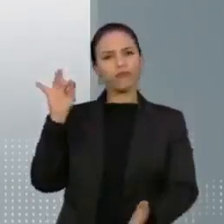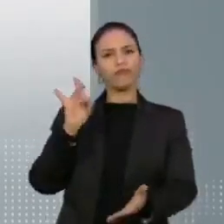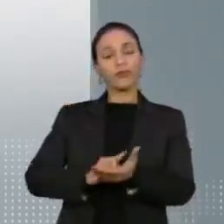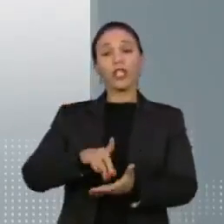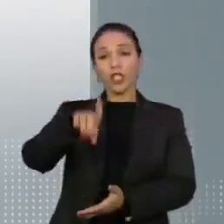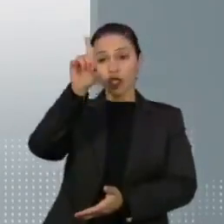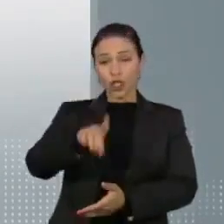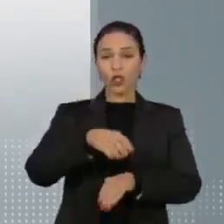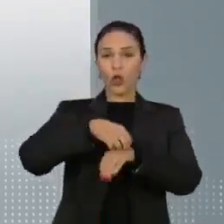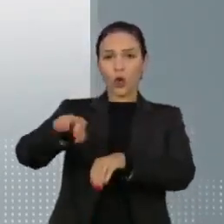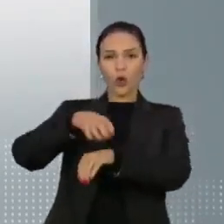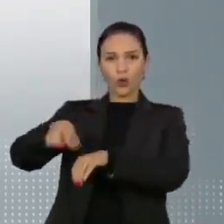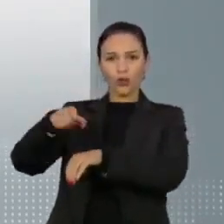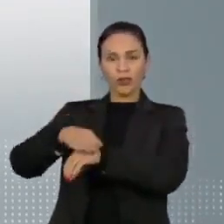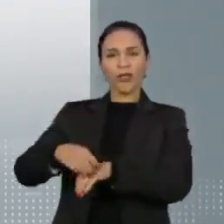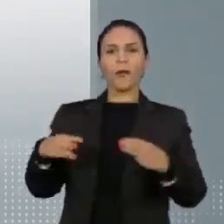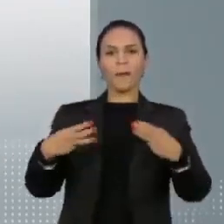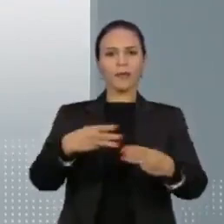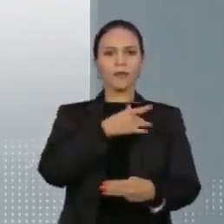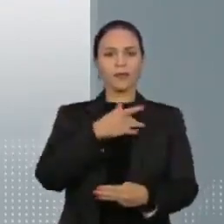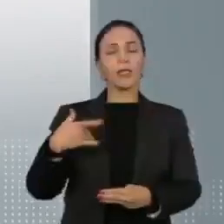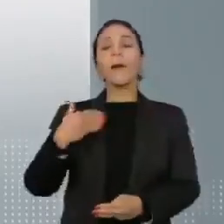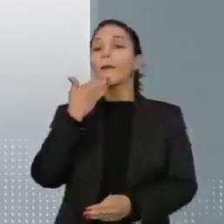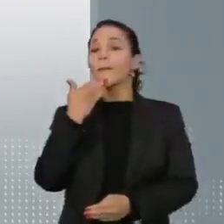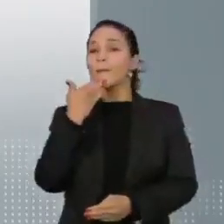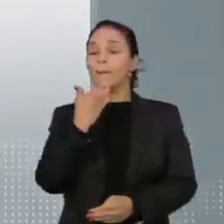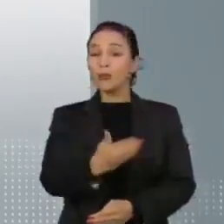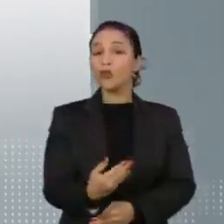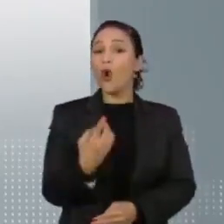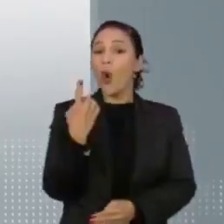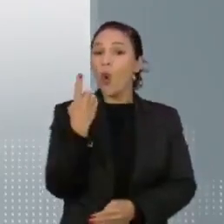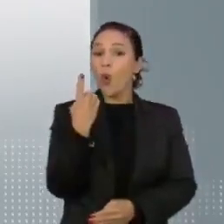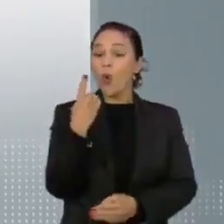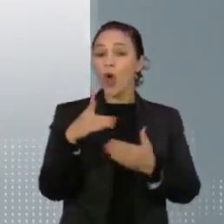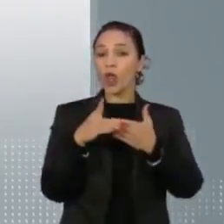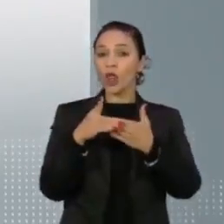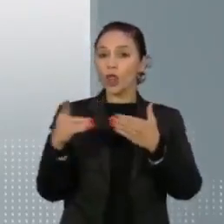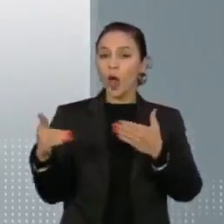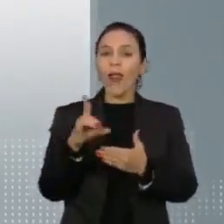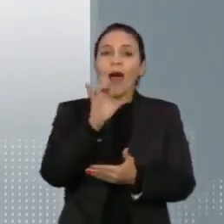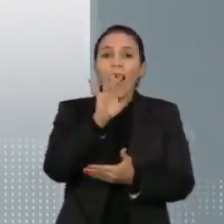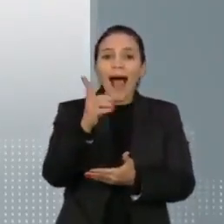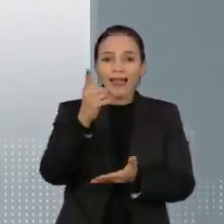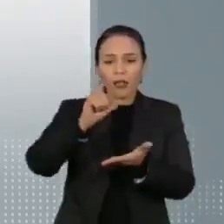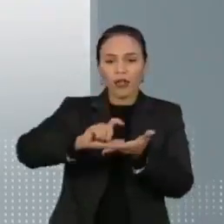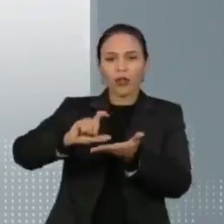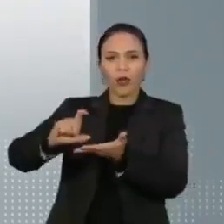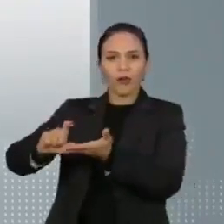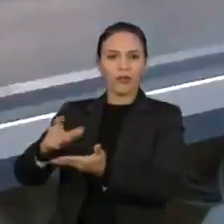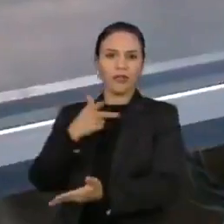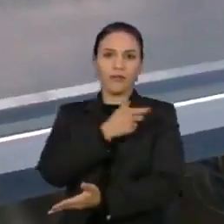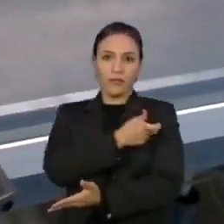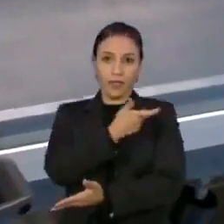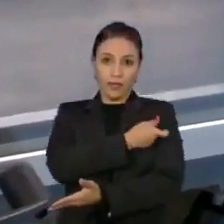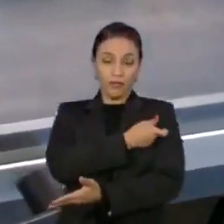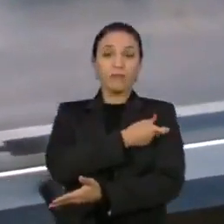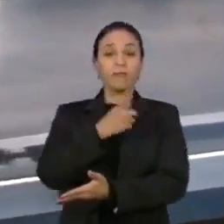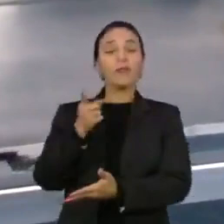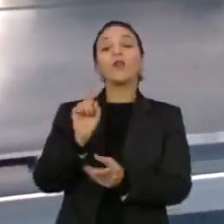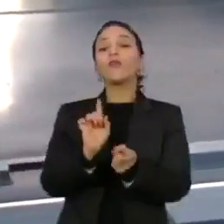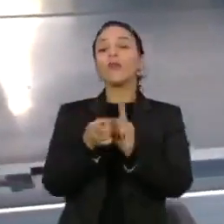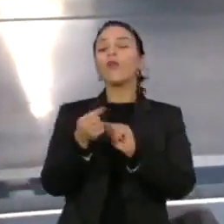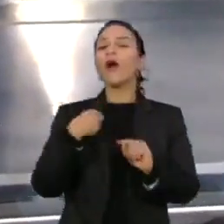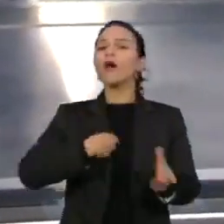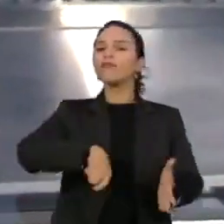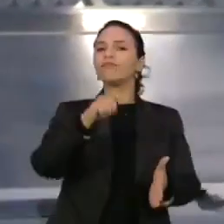Ministério da Saúde pediu propina de 1 dólar por dose de vacina. Em troca, o Ministério assinaria contrato com uma empresa